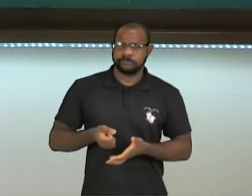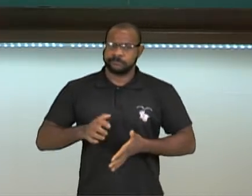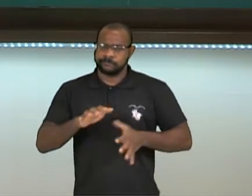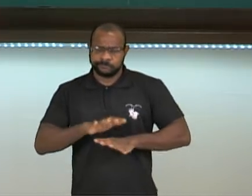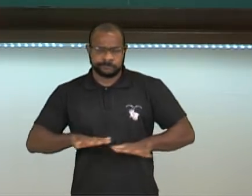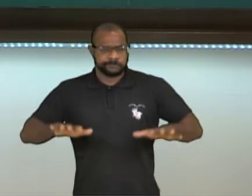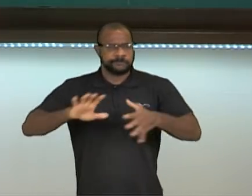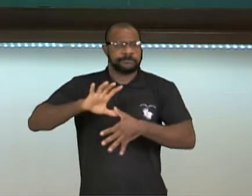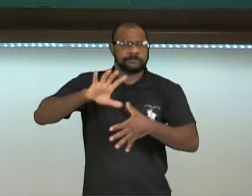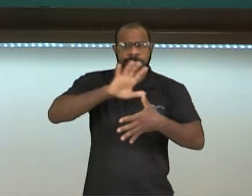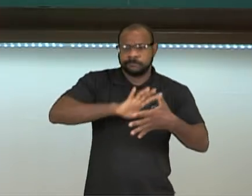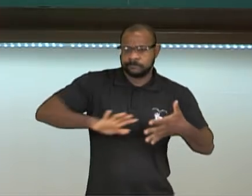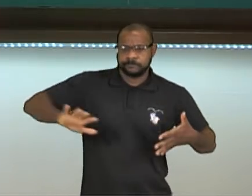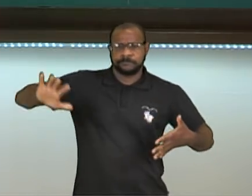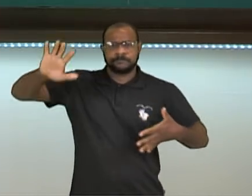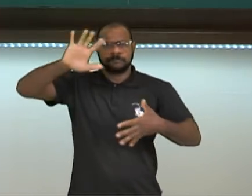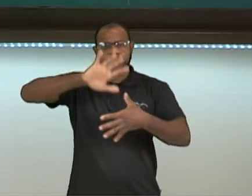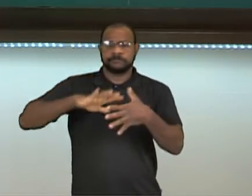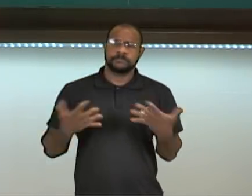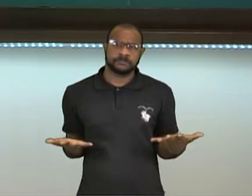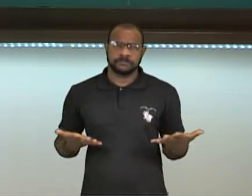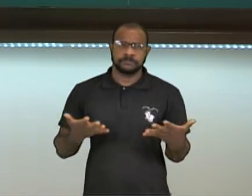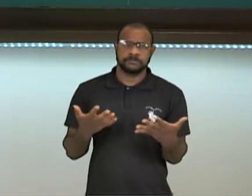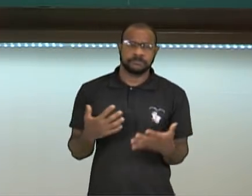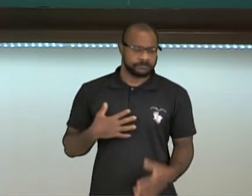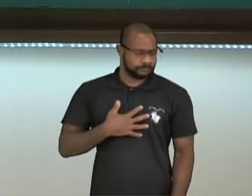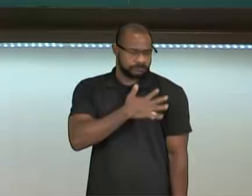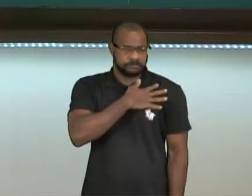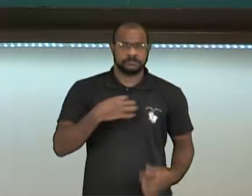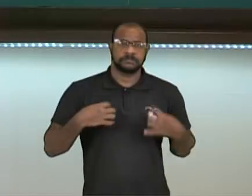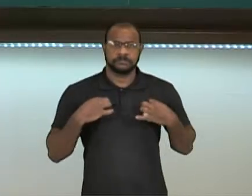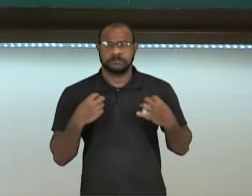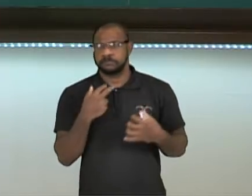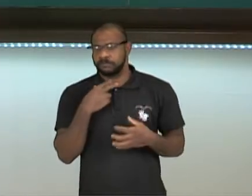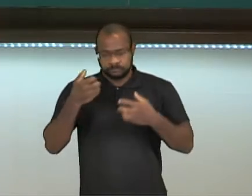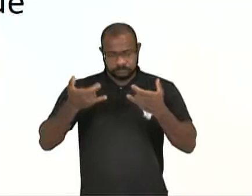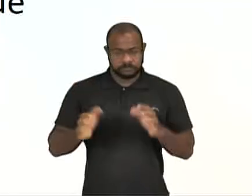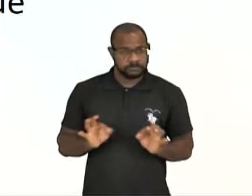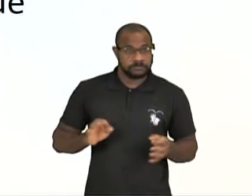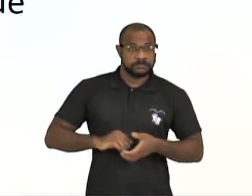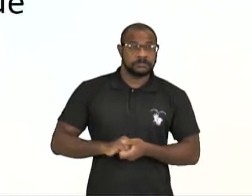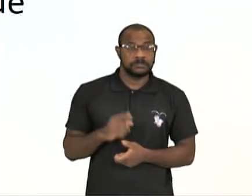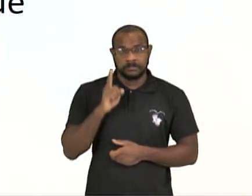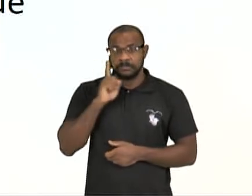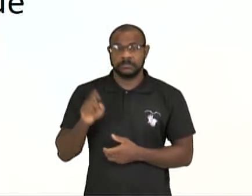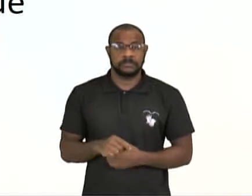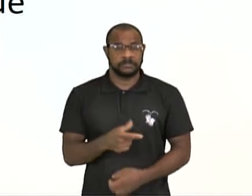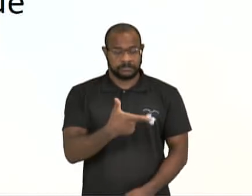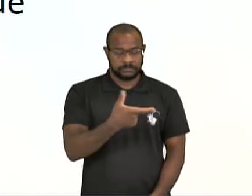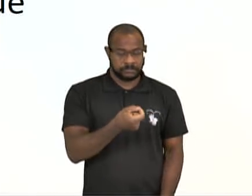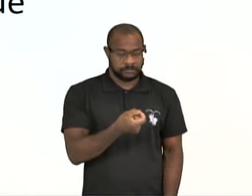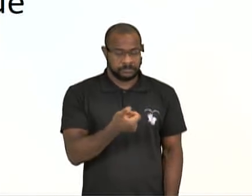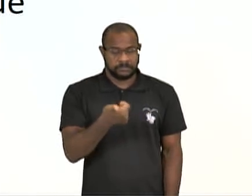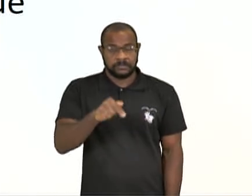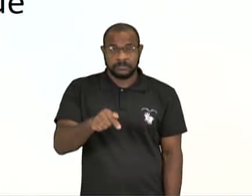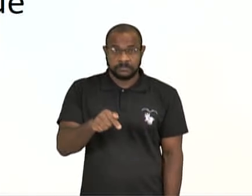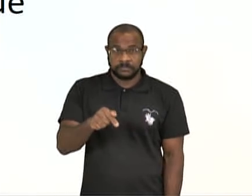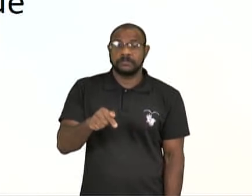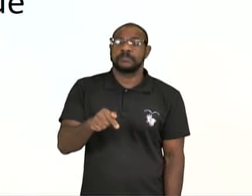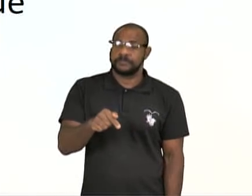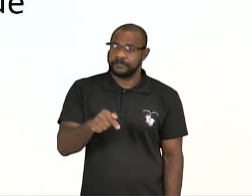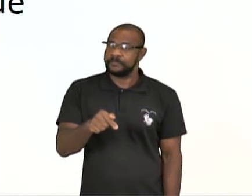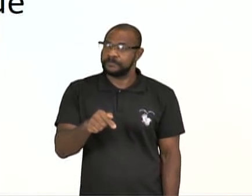Diz que não pode falar das FARCs. Tomara que eles não vejam esse vídeo. Olha só, em 2017, seu braço